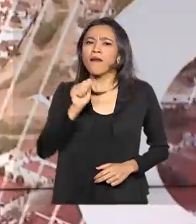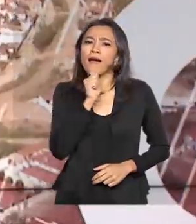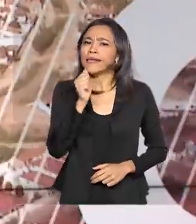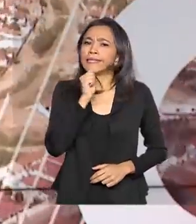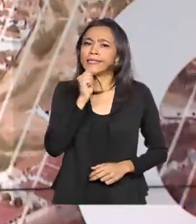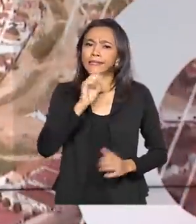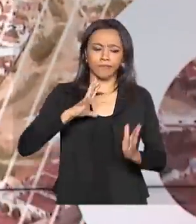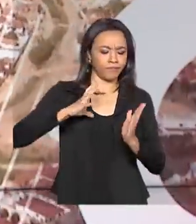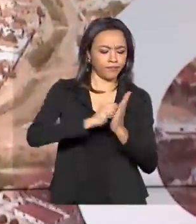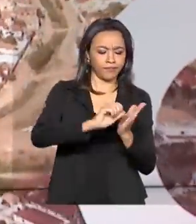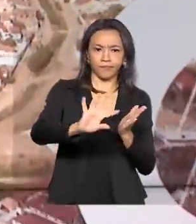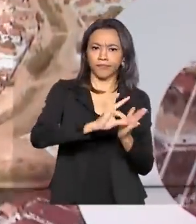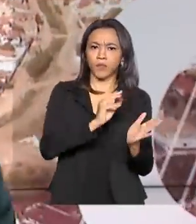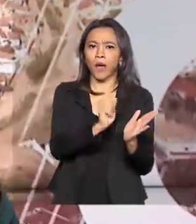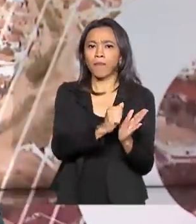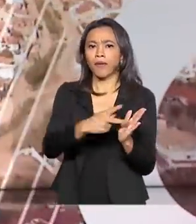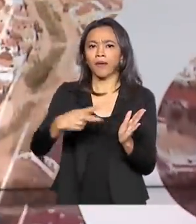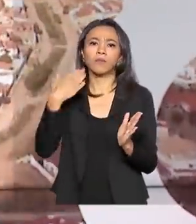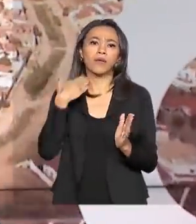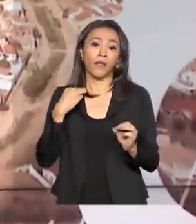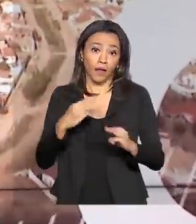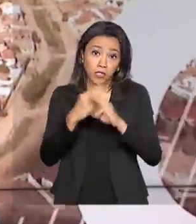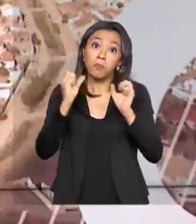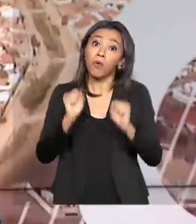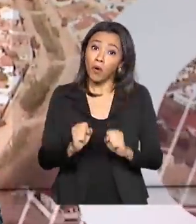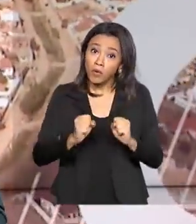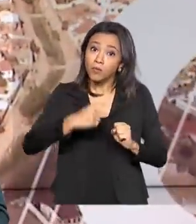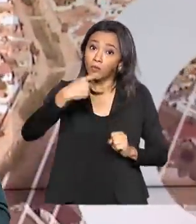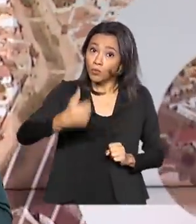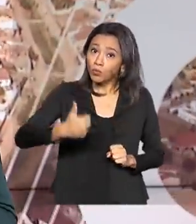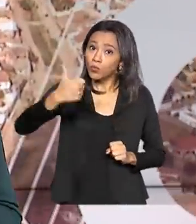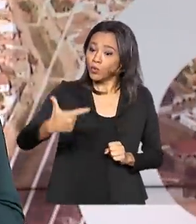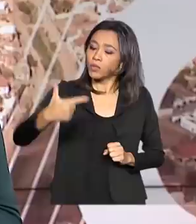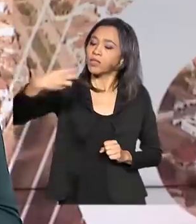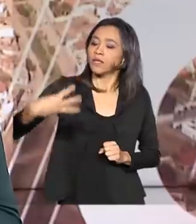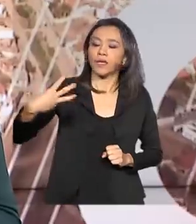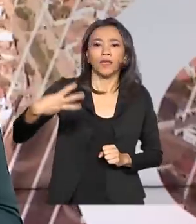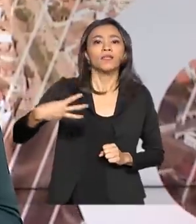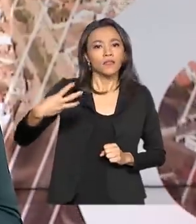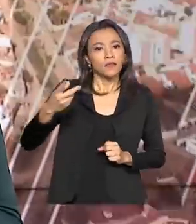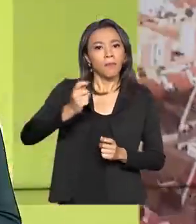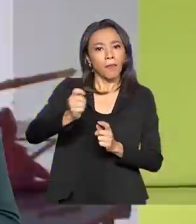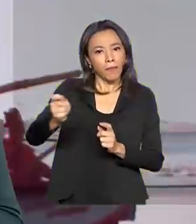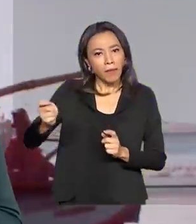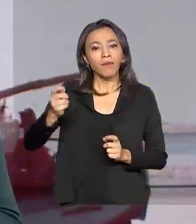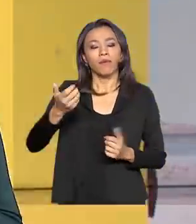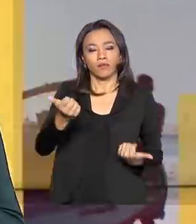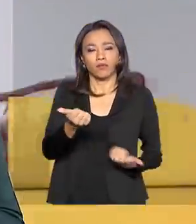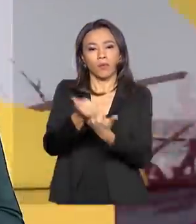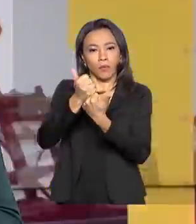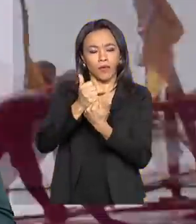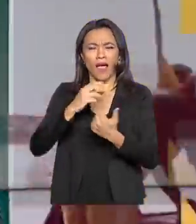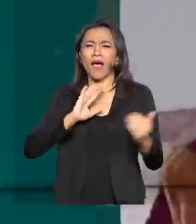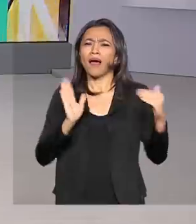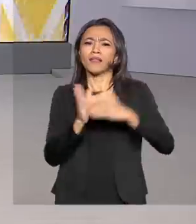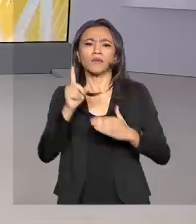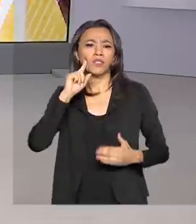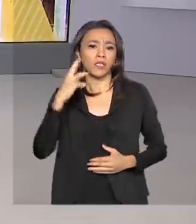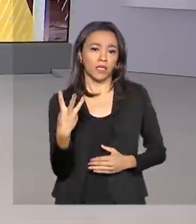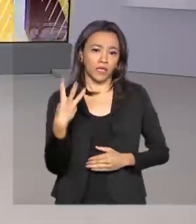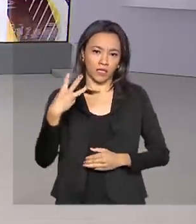aplicativo da Caixa poderá receber as três parcelas do auxílio emergencial. O pedido pode ser feito até 3 de julho.